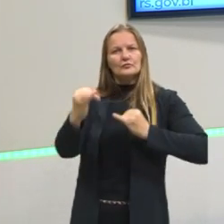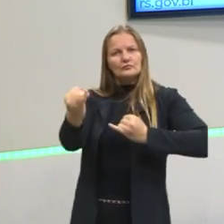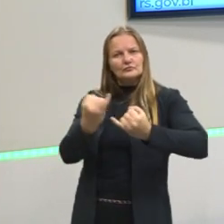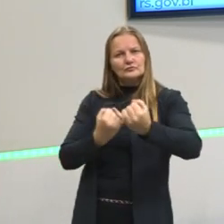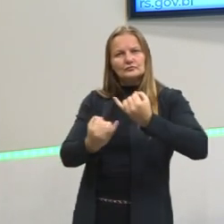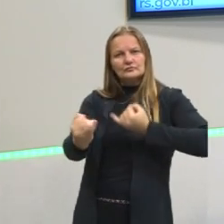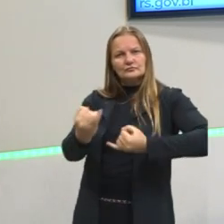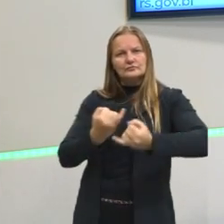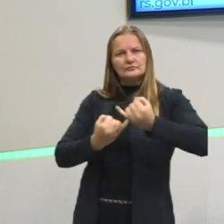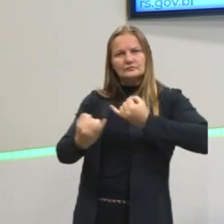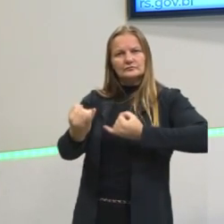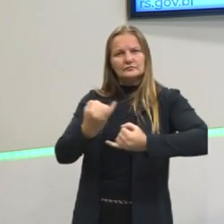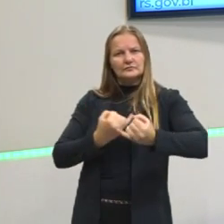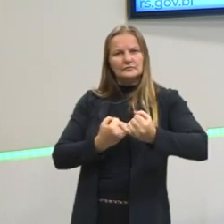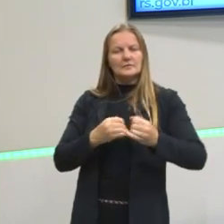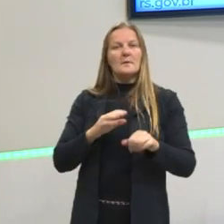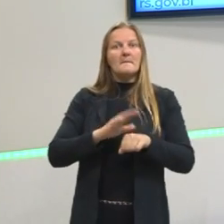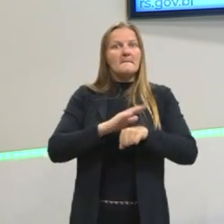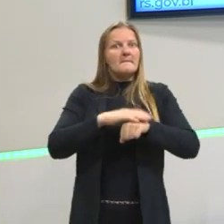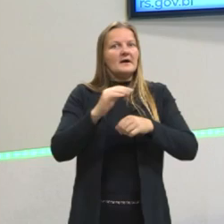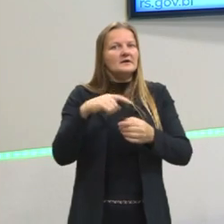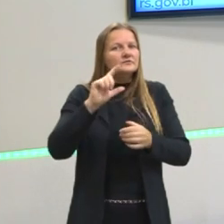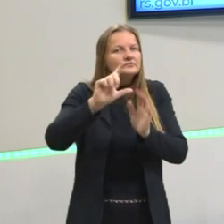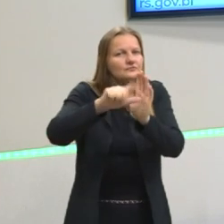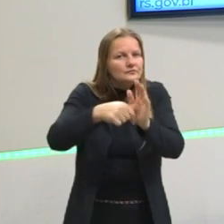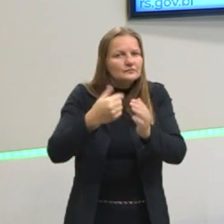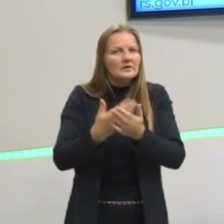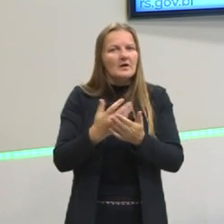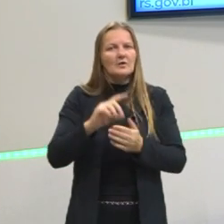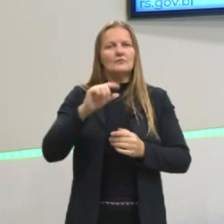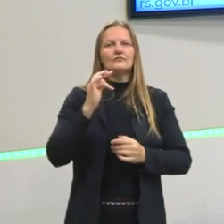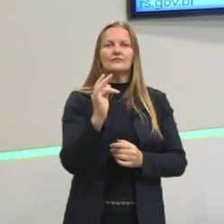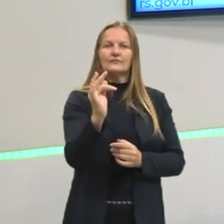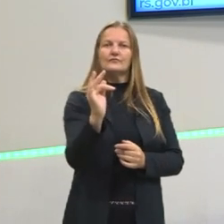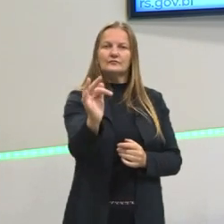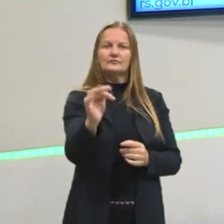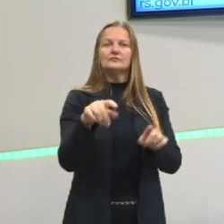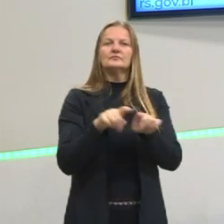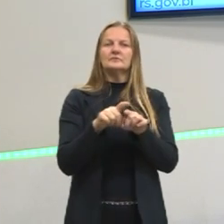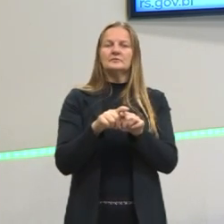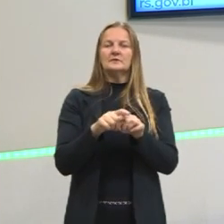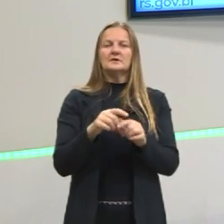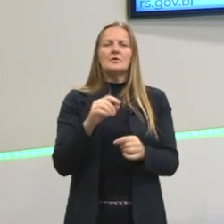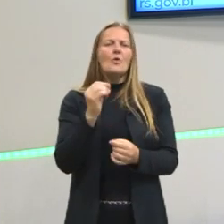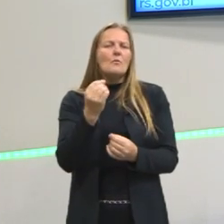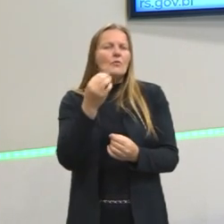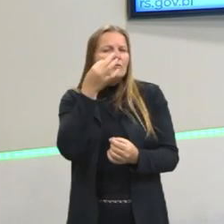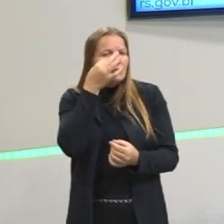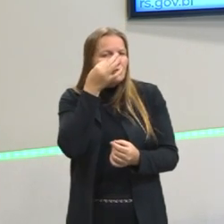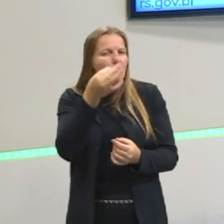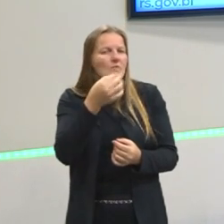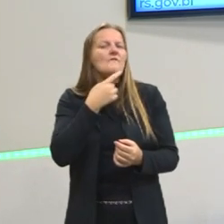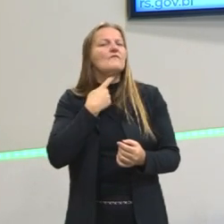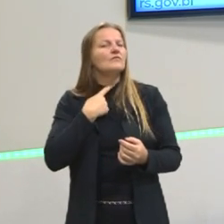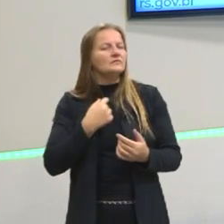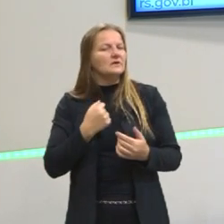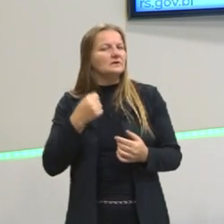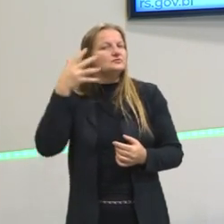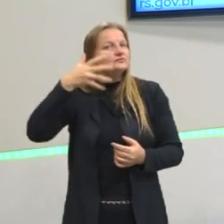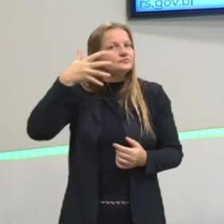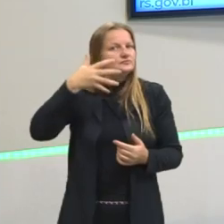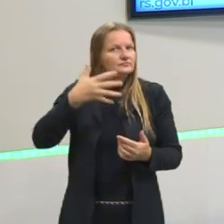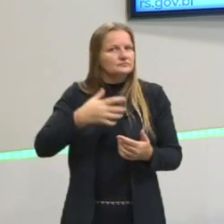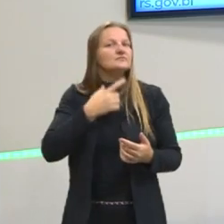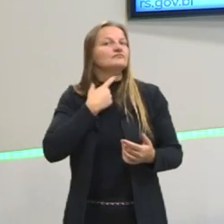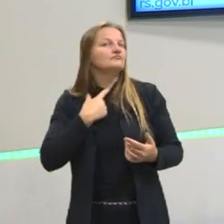interlocutores. E mais adiante, em outras aulas, a gente também vai falar sobre intencionalidade discursiva. Então, aí